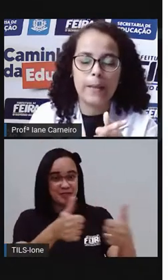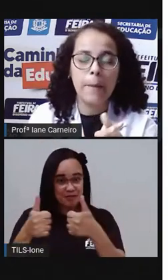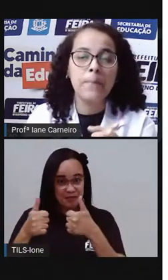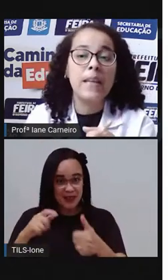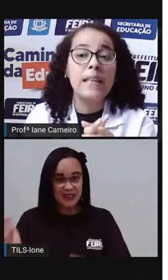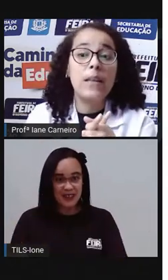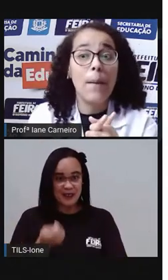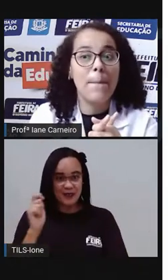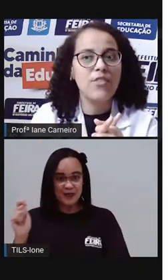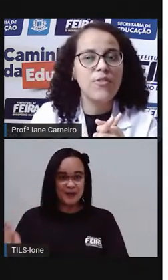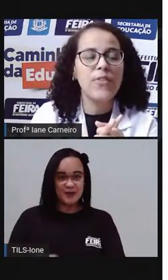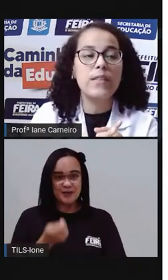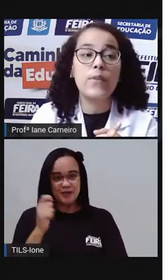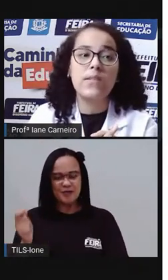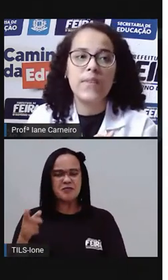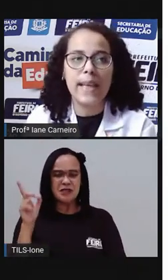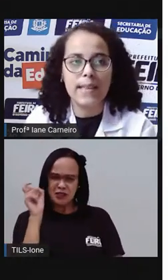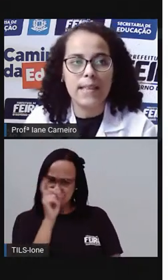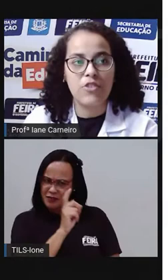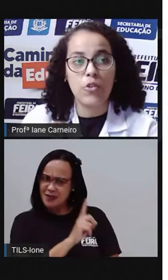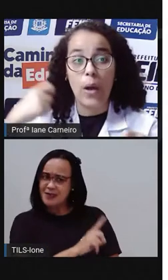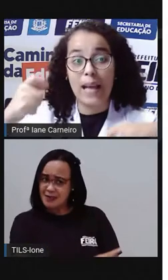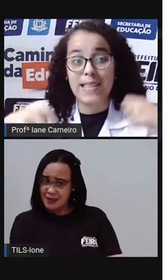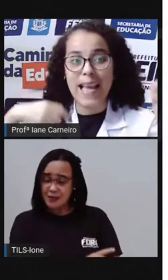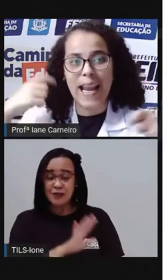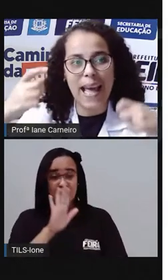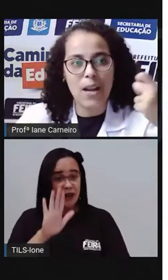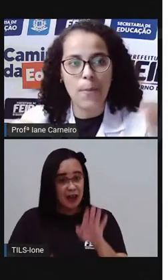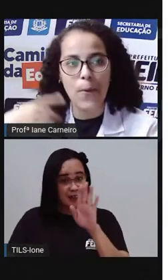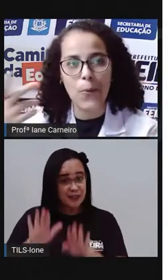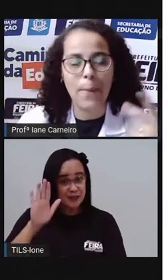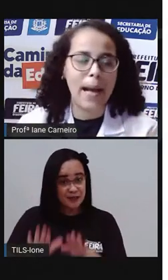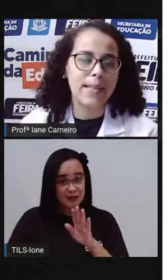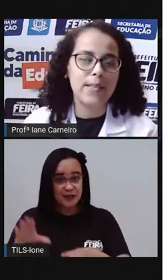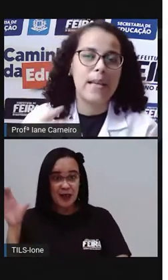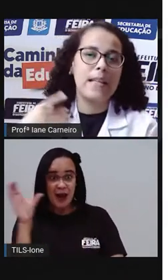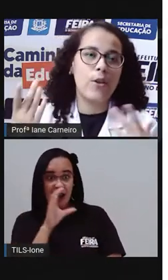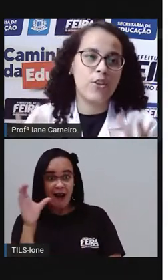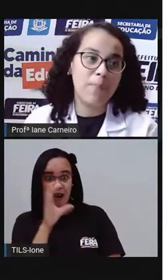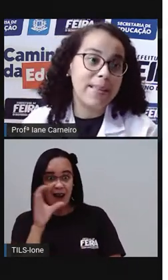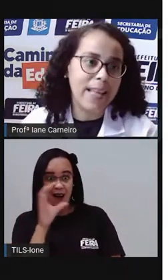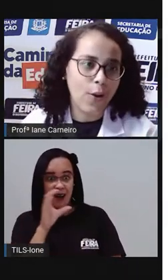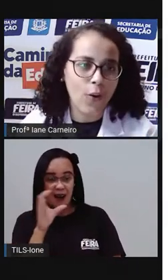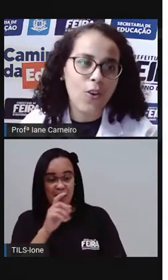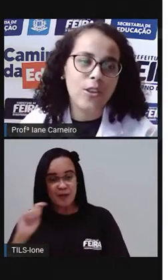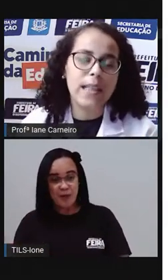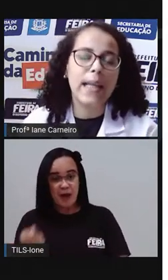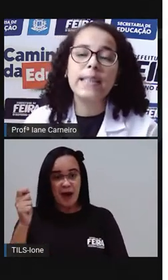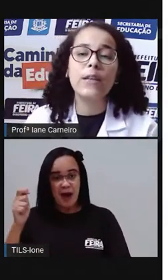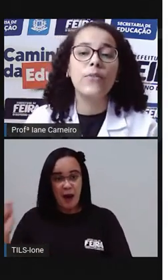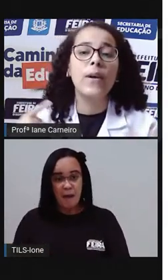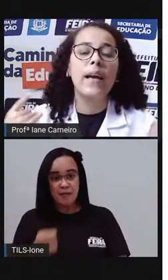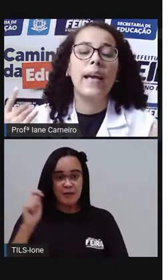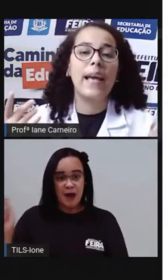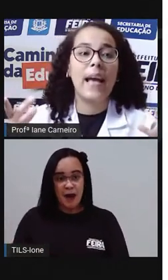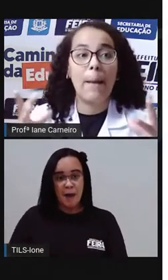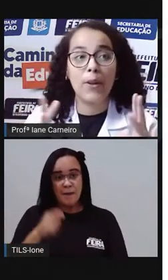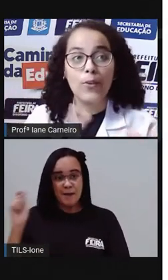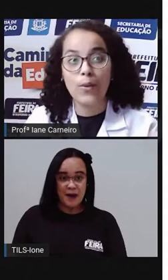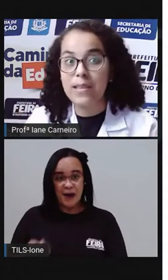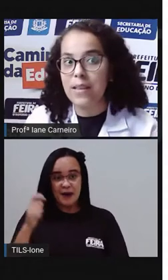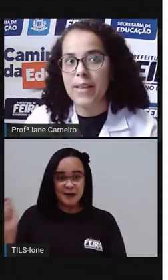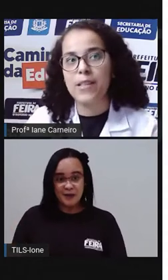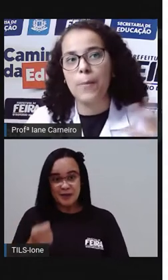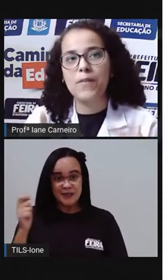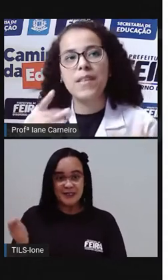corda. Então é bem difícil, às vezes a gente acelera um pouco mais na hora de bater a corda, então a